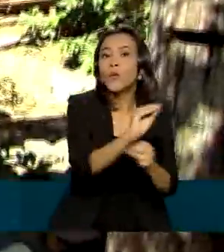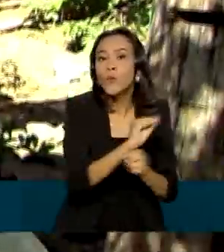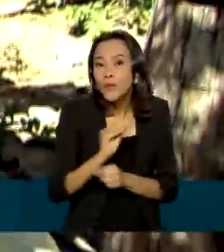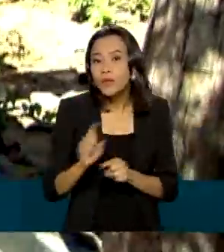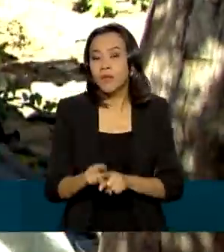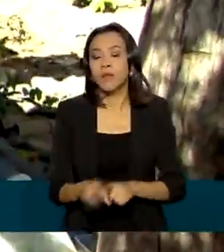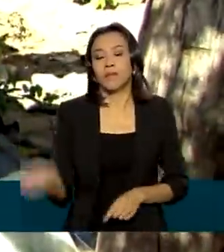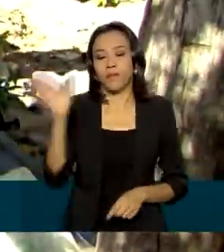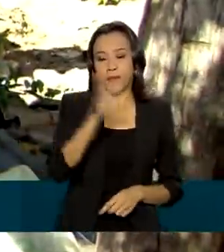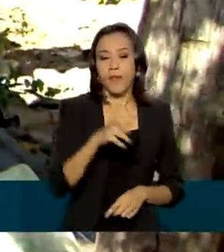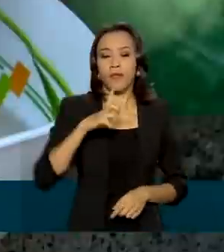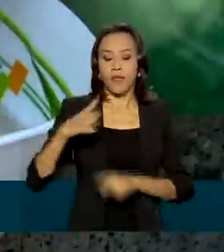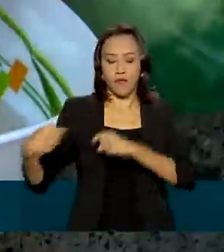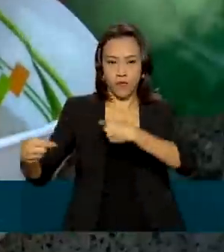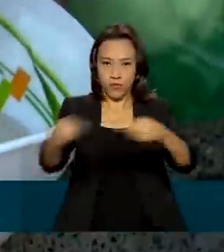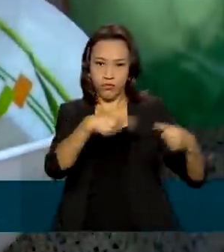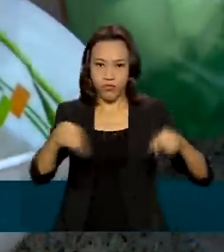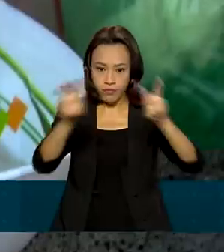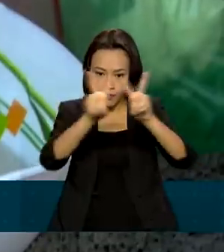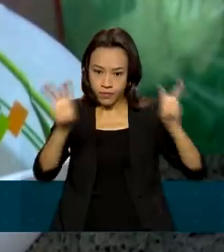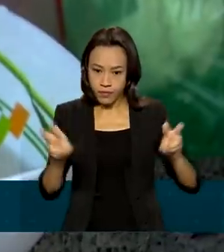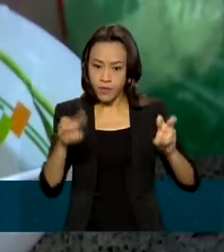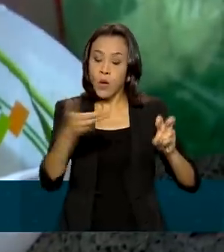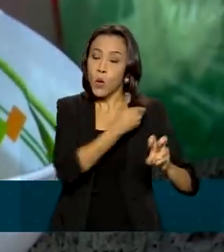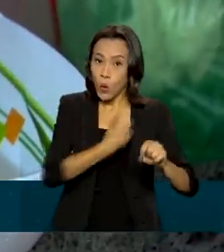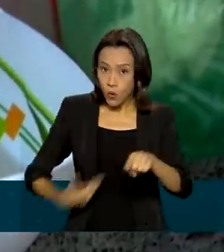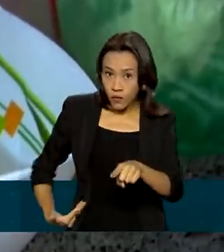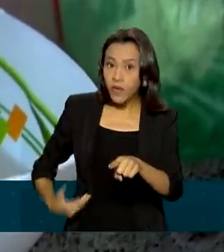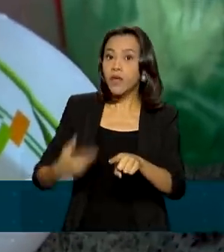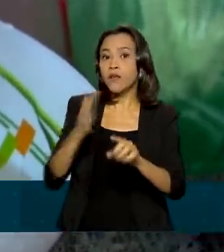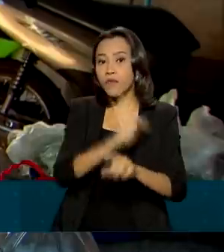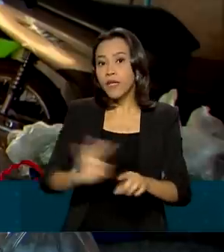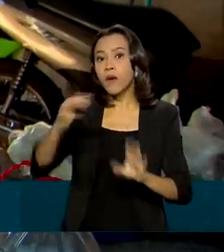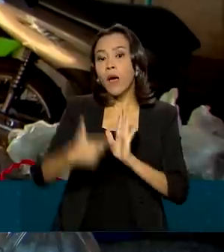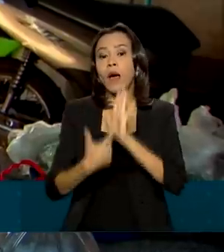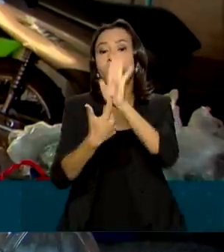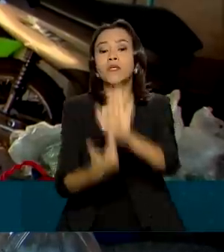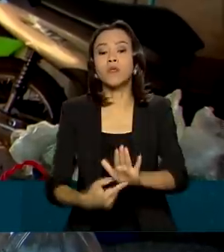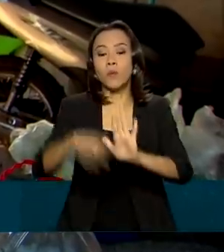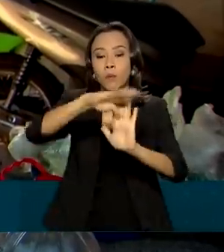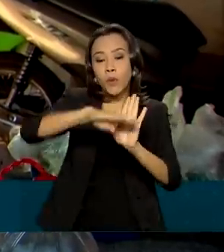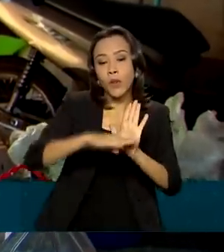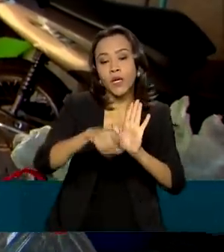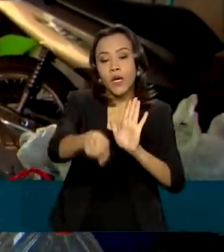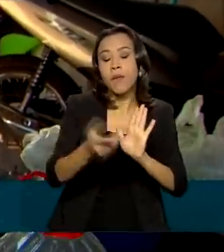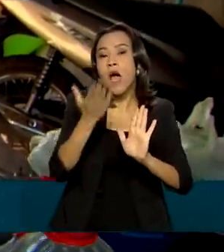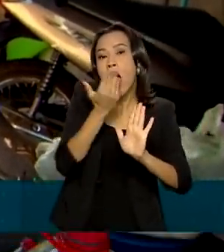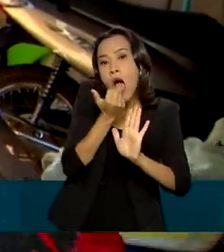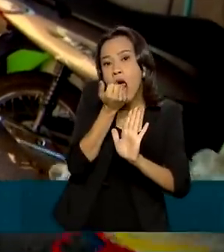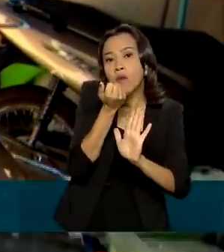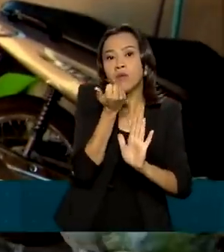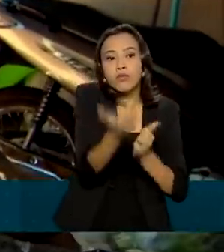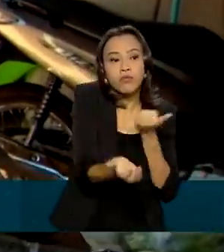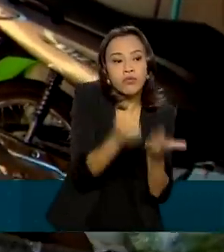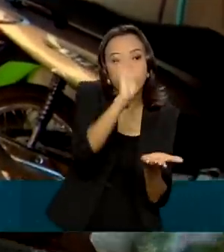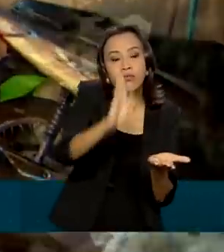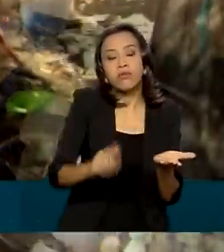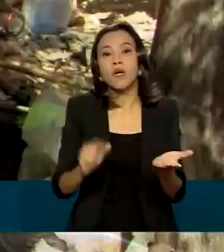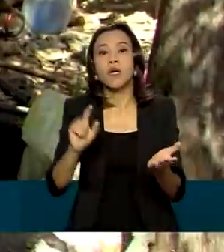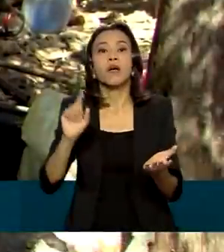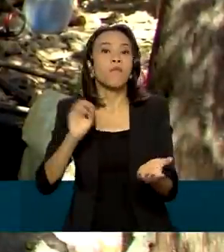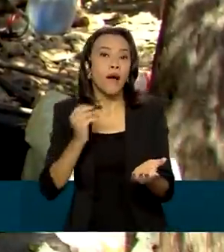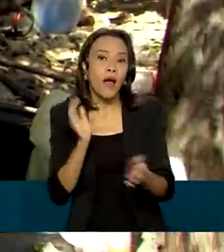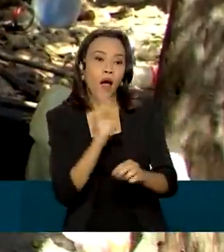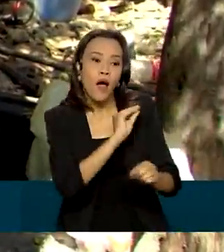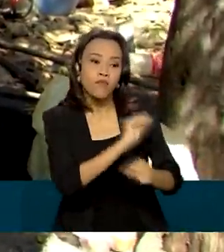parte dos debates na conferência. O governo federal apresentou o programa Alimenta Brasil, criado para enfrentar a situação de insegurança alimentar